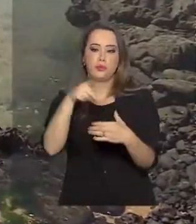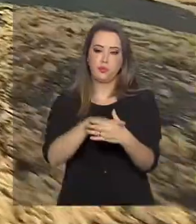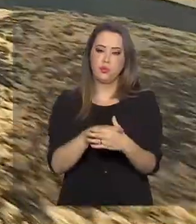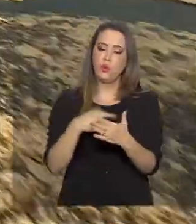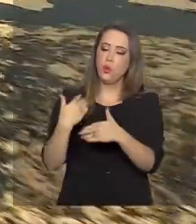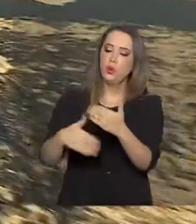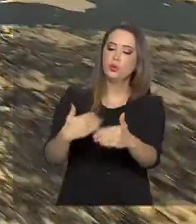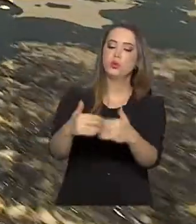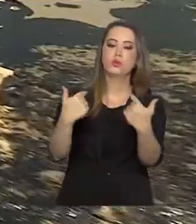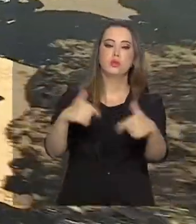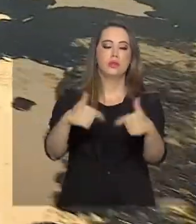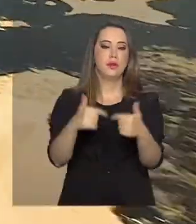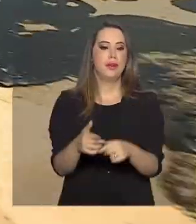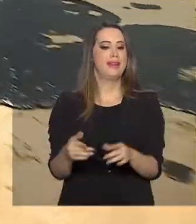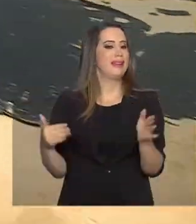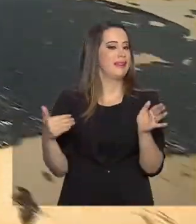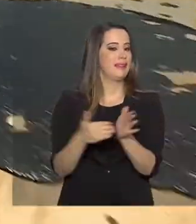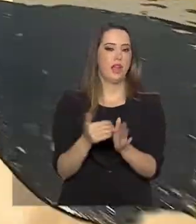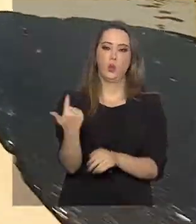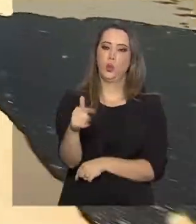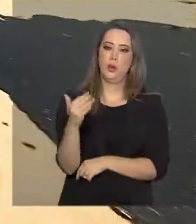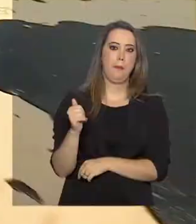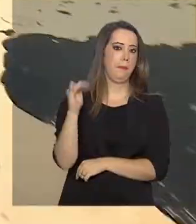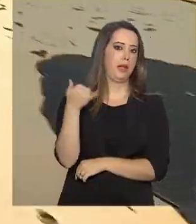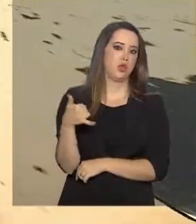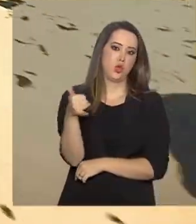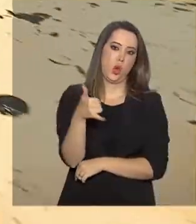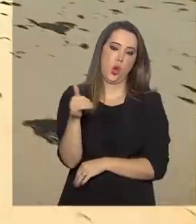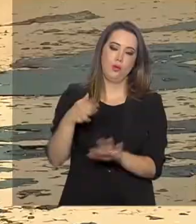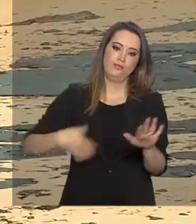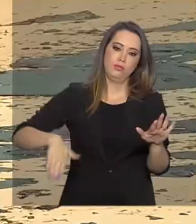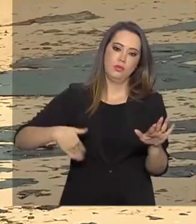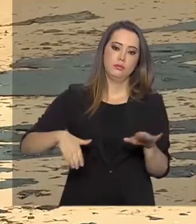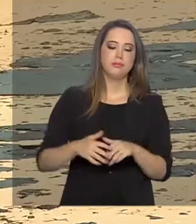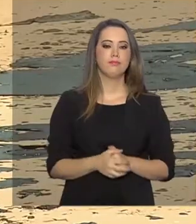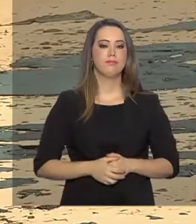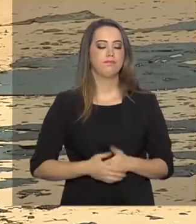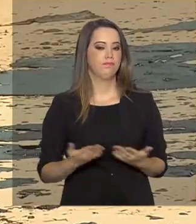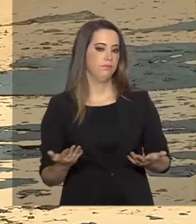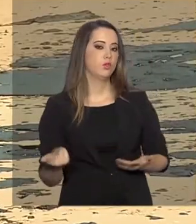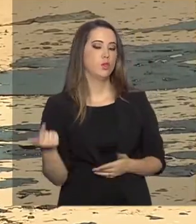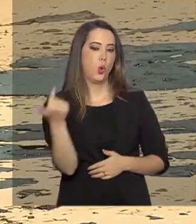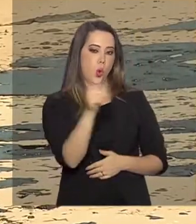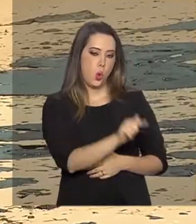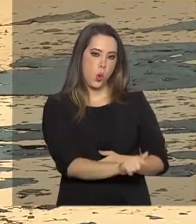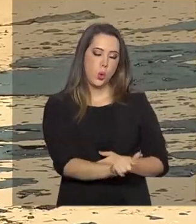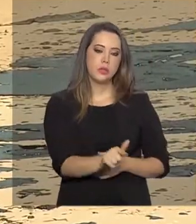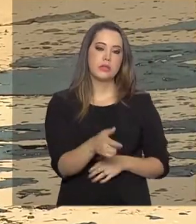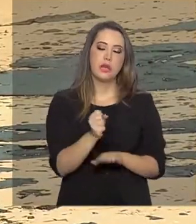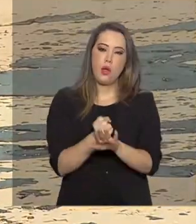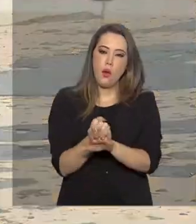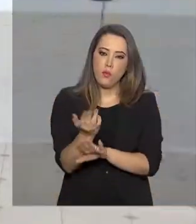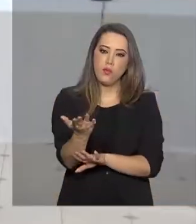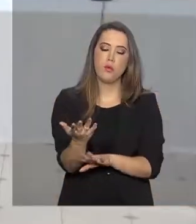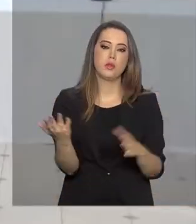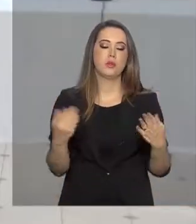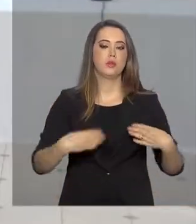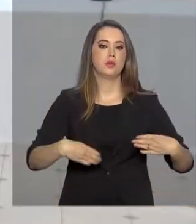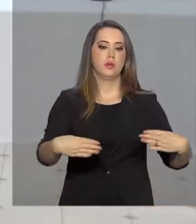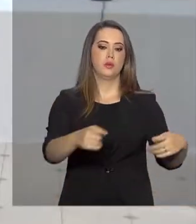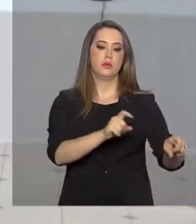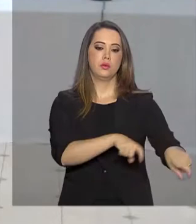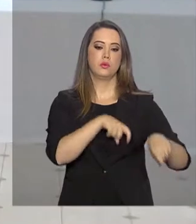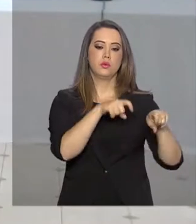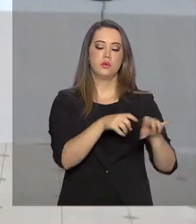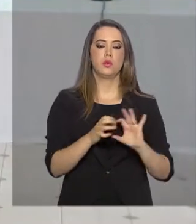continuar até não haver mais manchas de óleo no litoral do Nordeste. E uma outra notícia é o Ministério da Agricultura